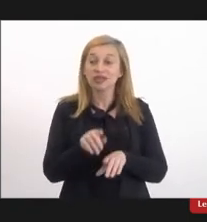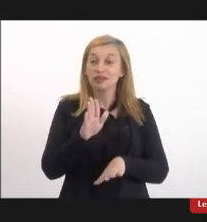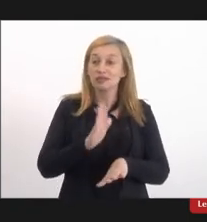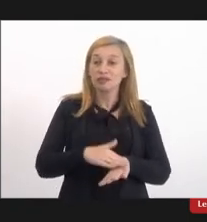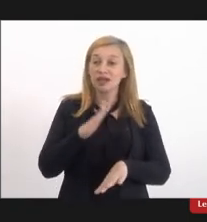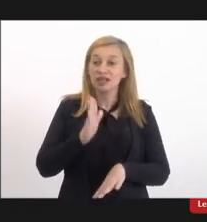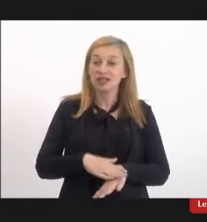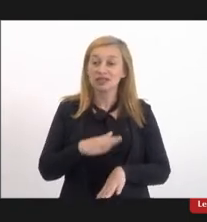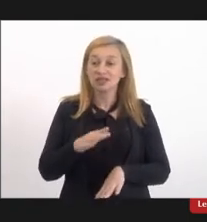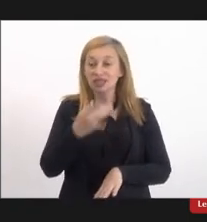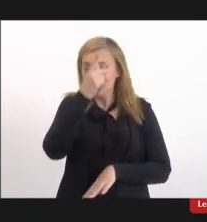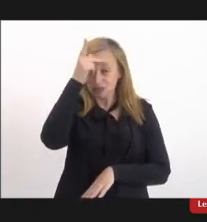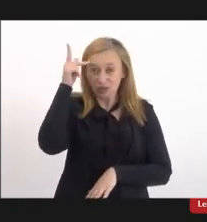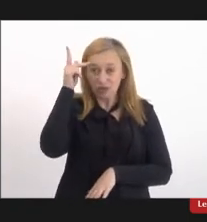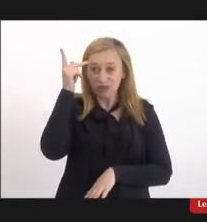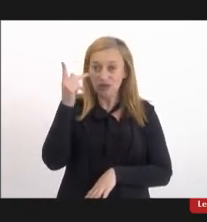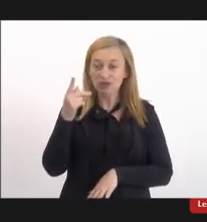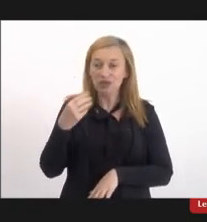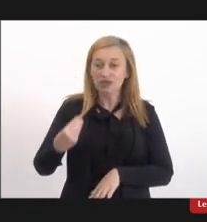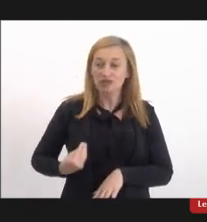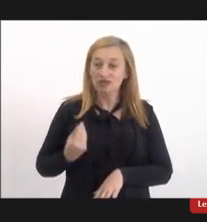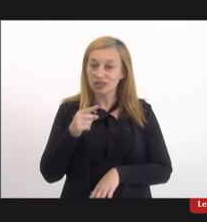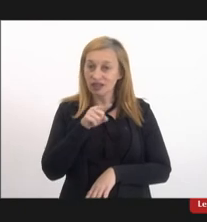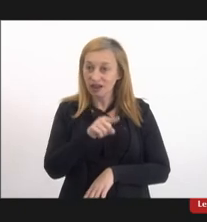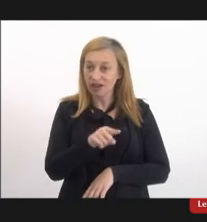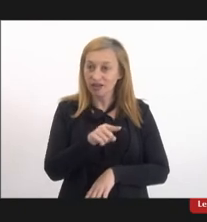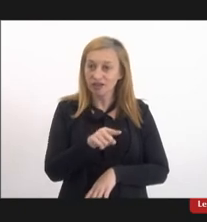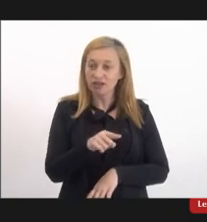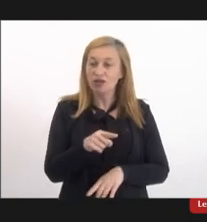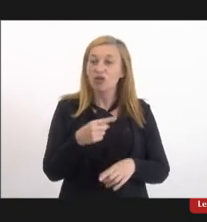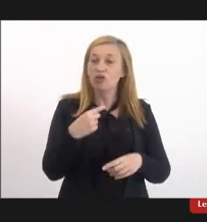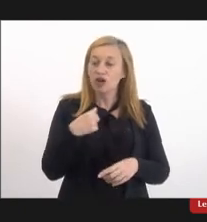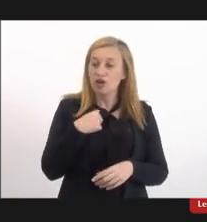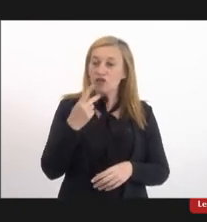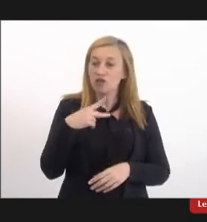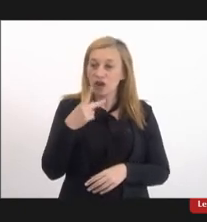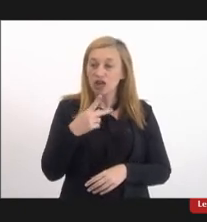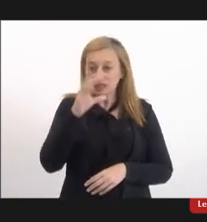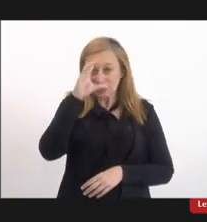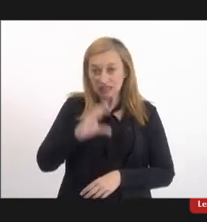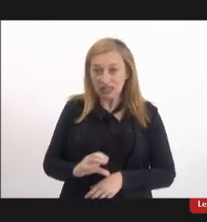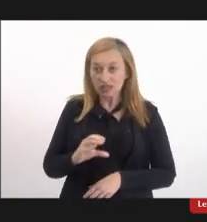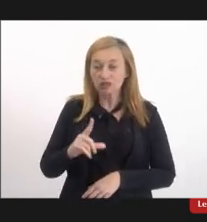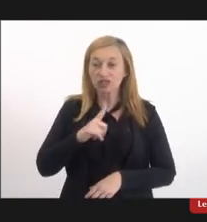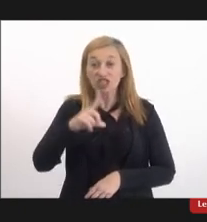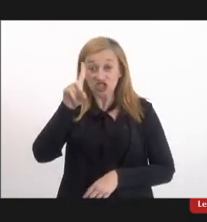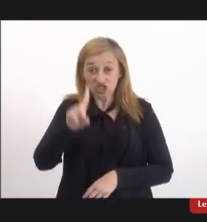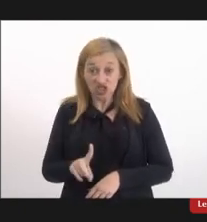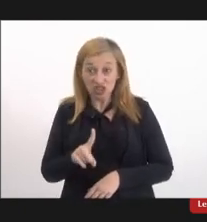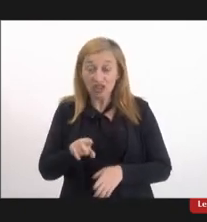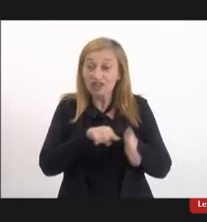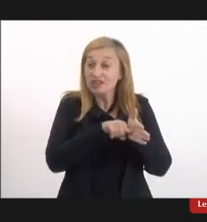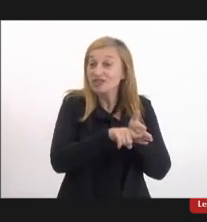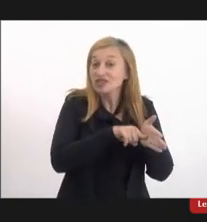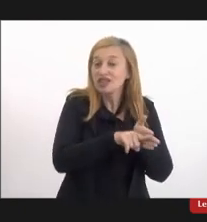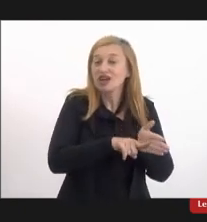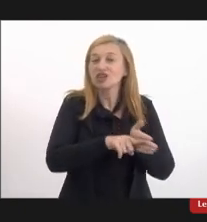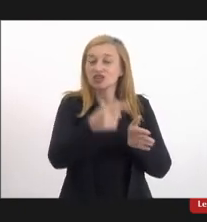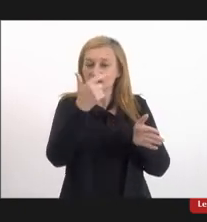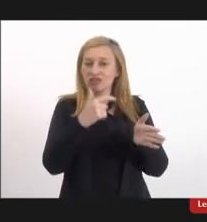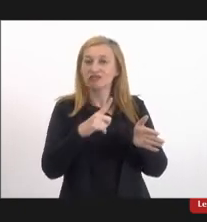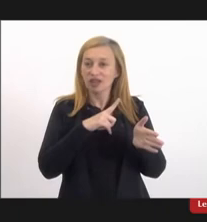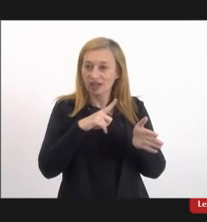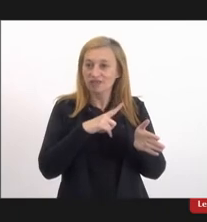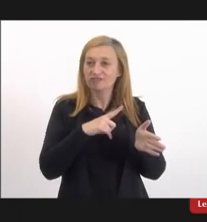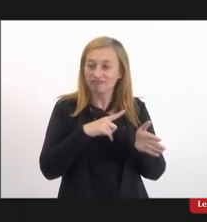vez mais que as pessoas fiscalizem. Porque, como eu digo, todo cidadão tem direito de fiscalizar as leis que